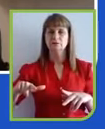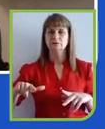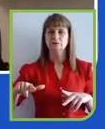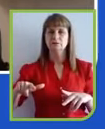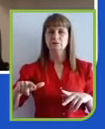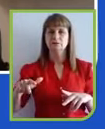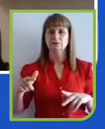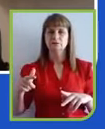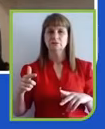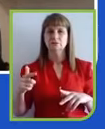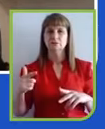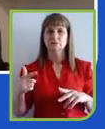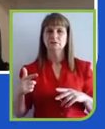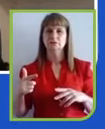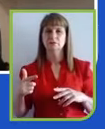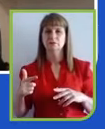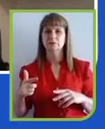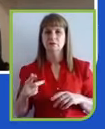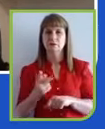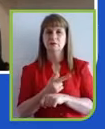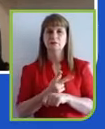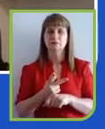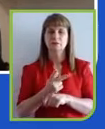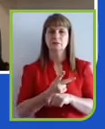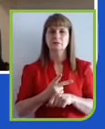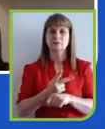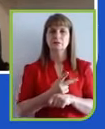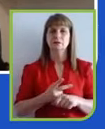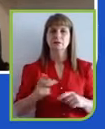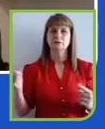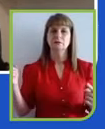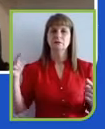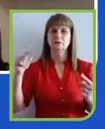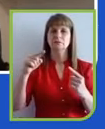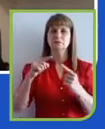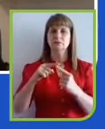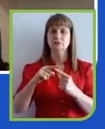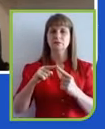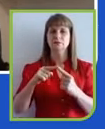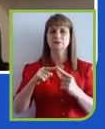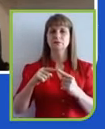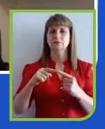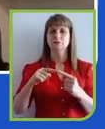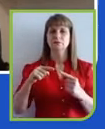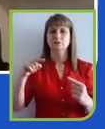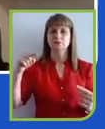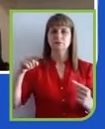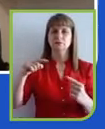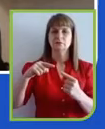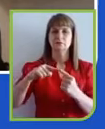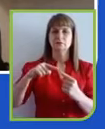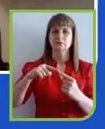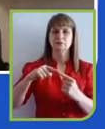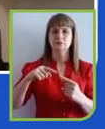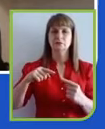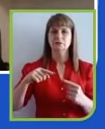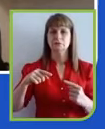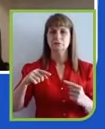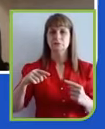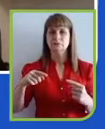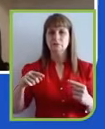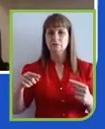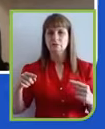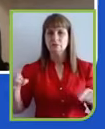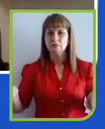a busca de propósito, ela acabou ocorrendo exatamente com o olhar para as